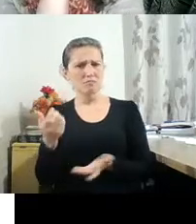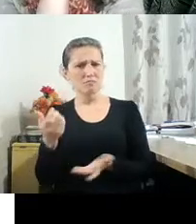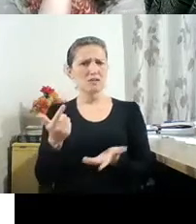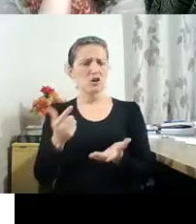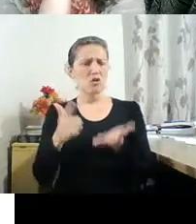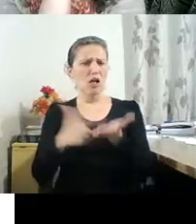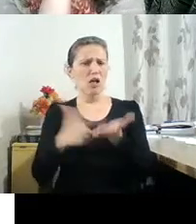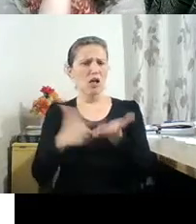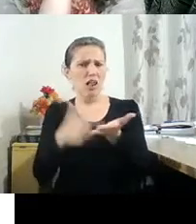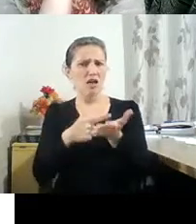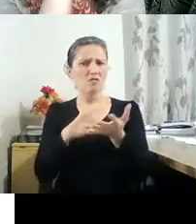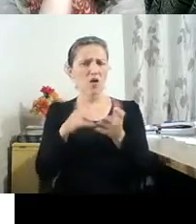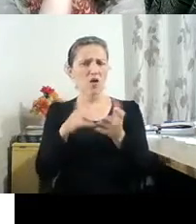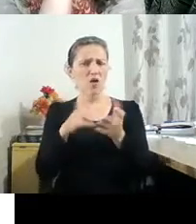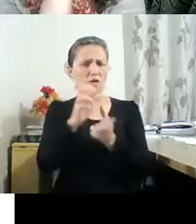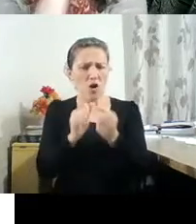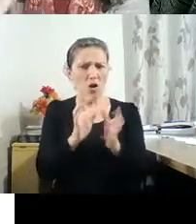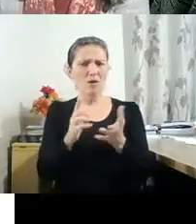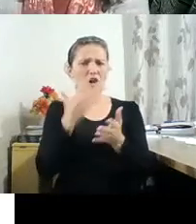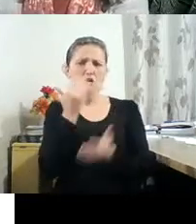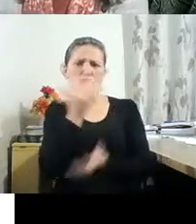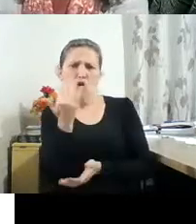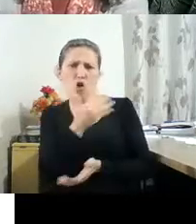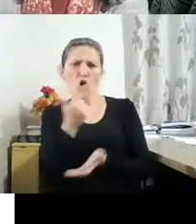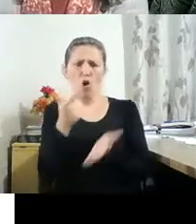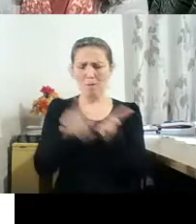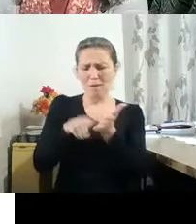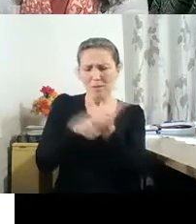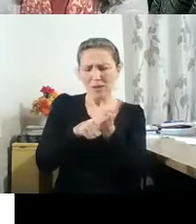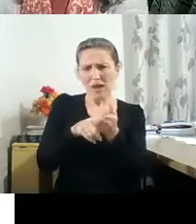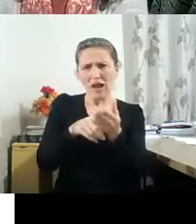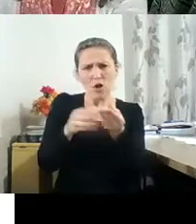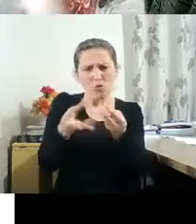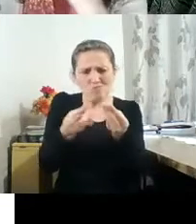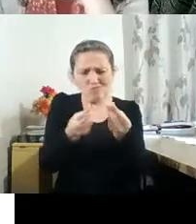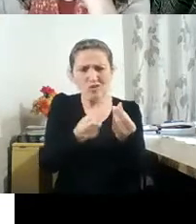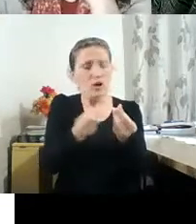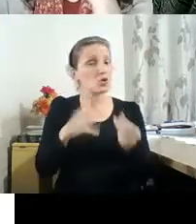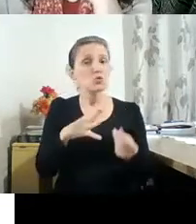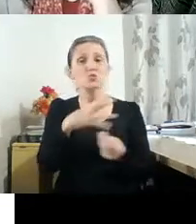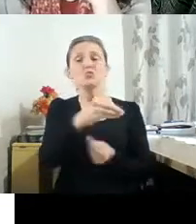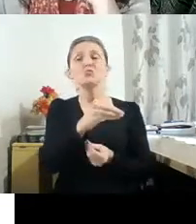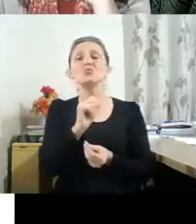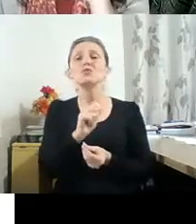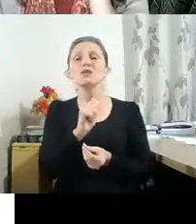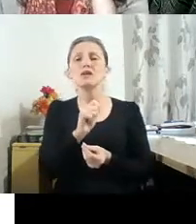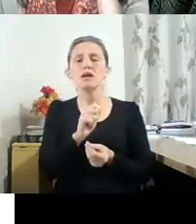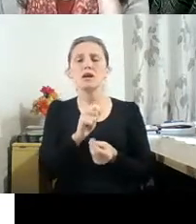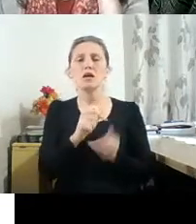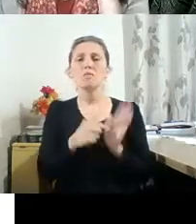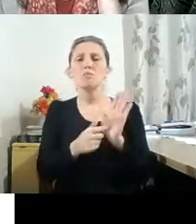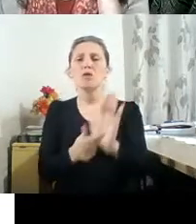sua cor, o seu suporte, o seu papel, tudo isso também traz